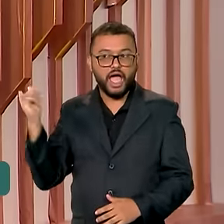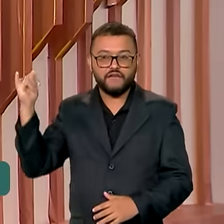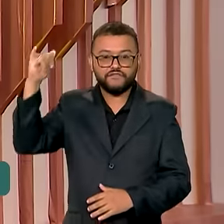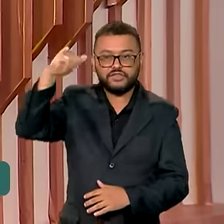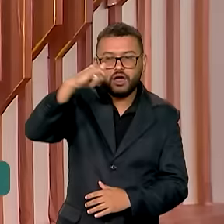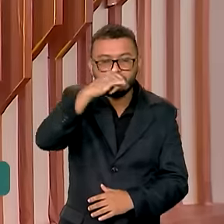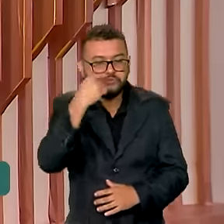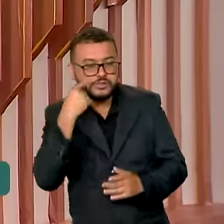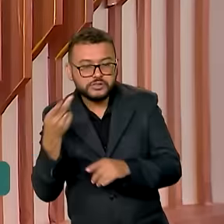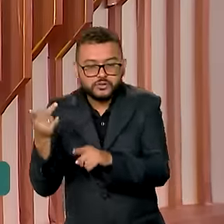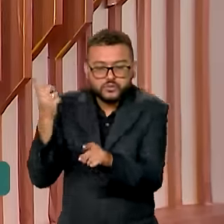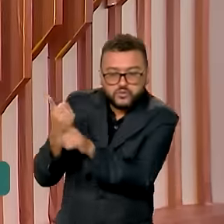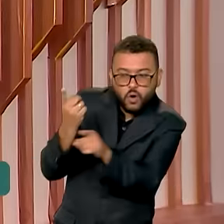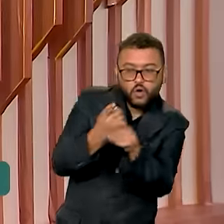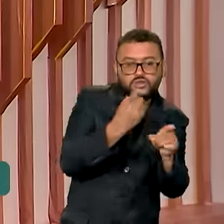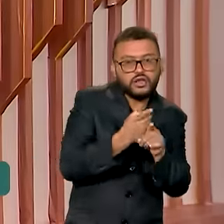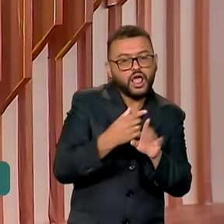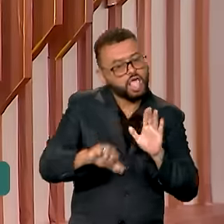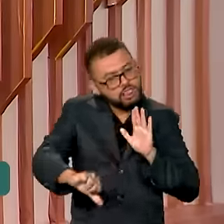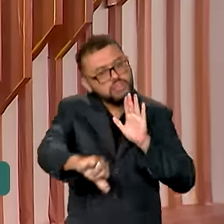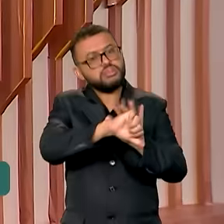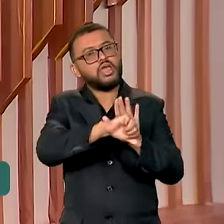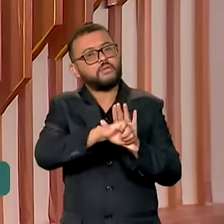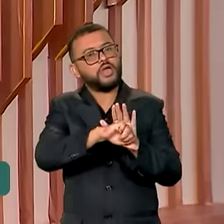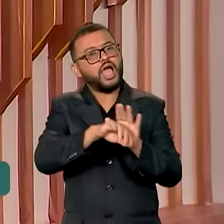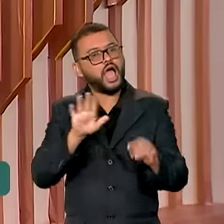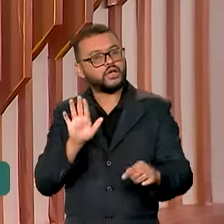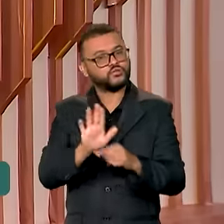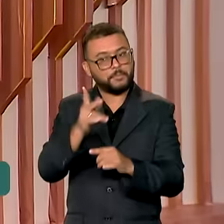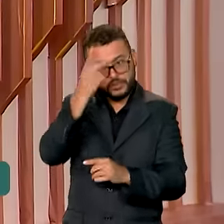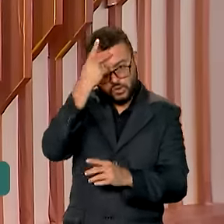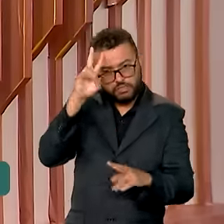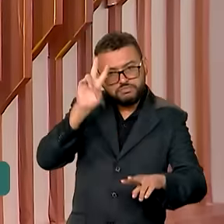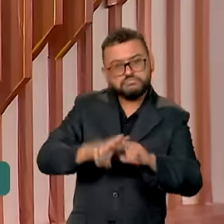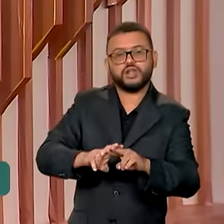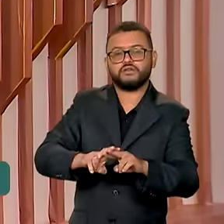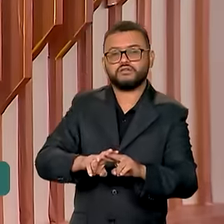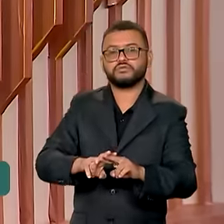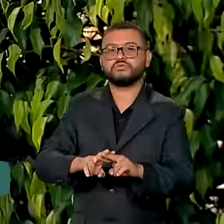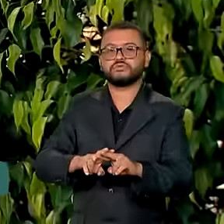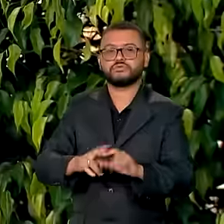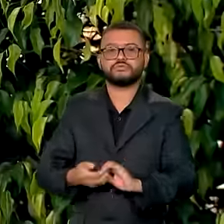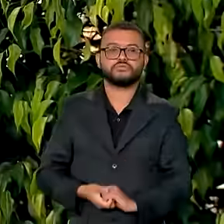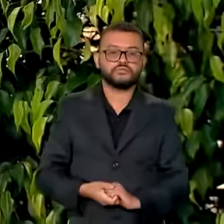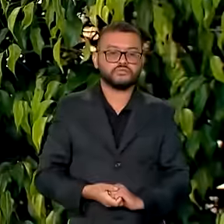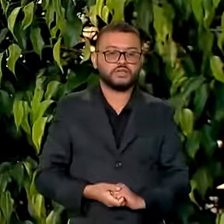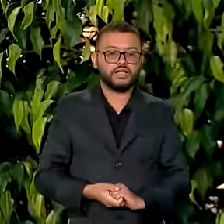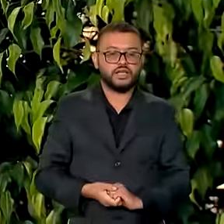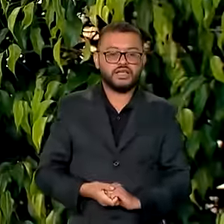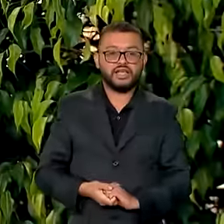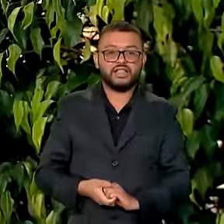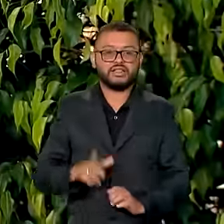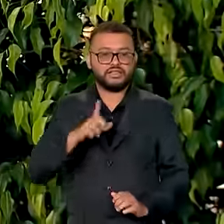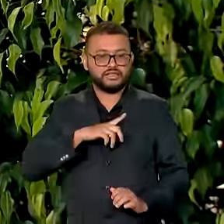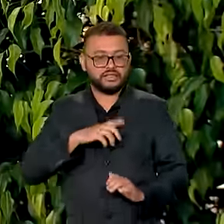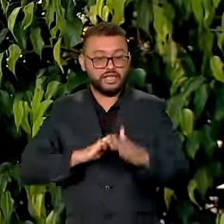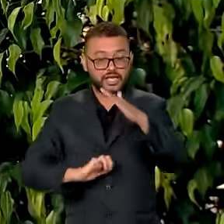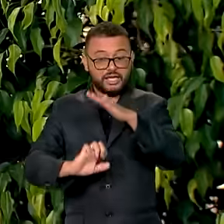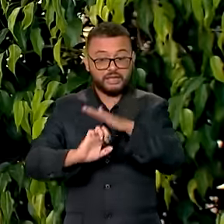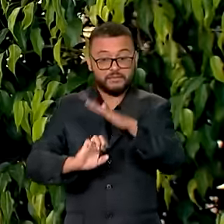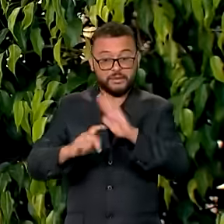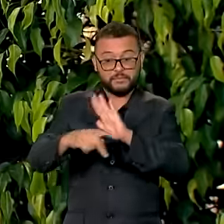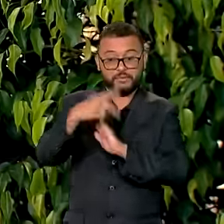estão identificando práticas criminosas e facilitando a prisão dos contravetores. Fabricado por uma empresa